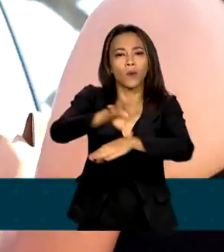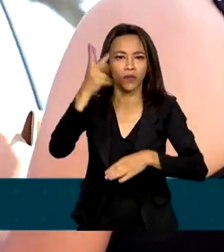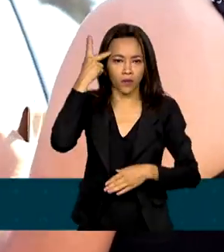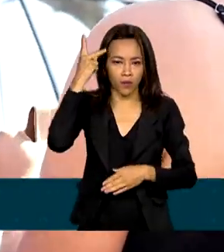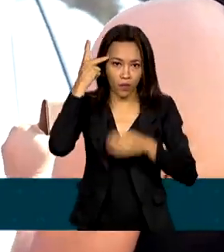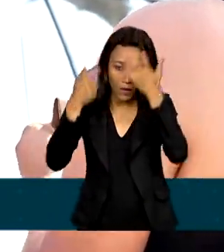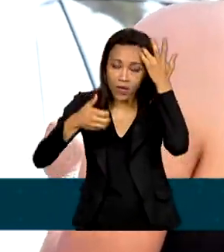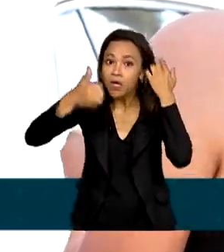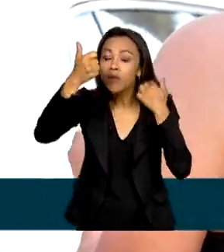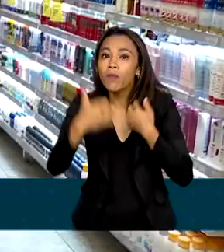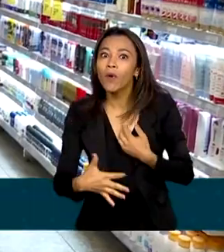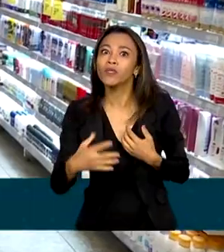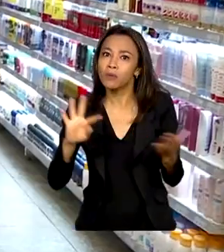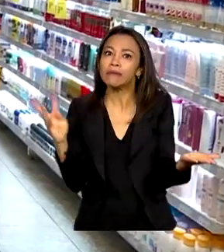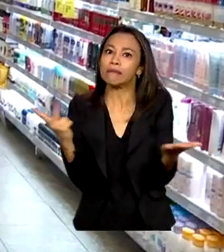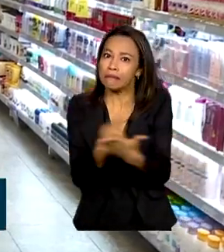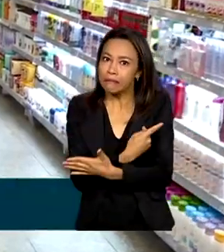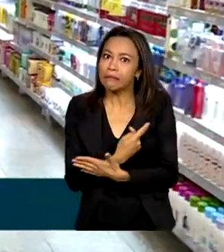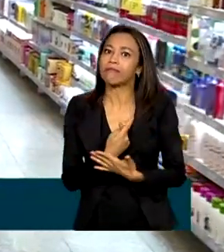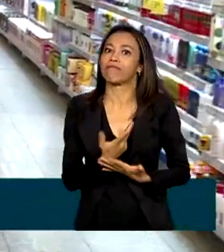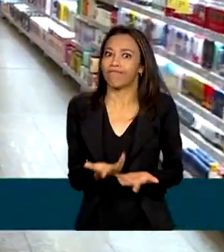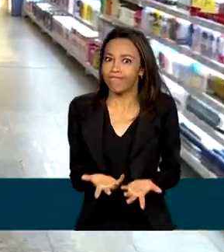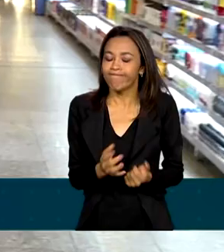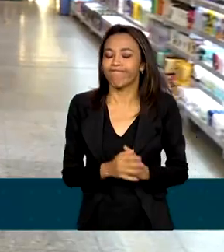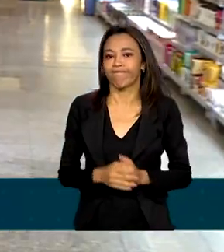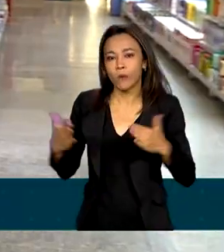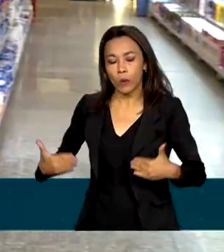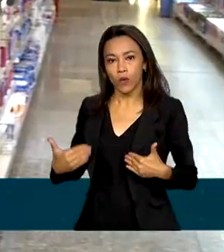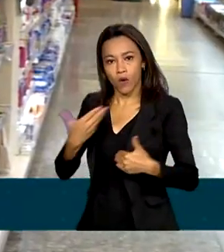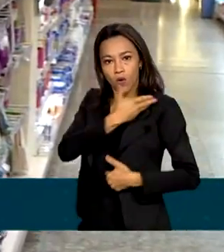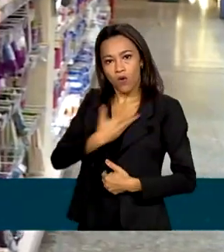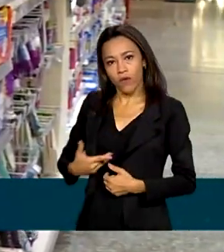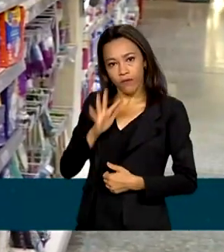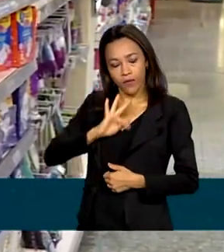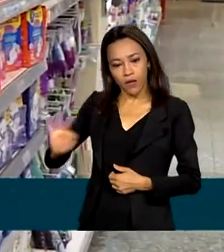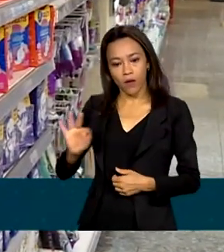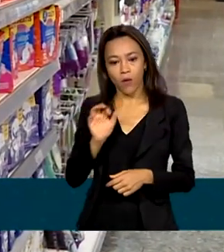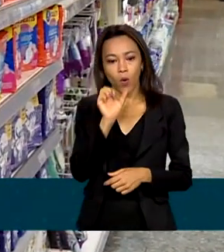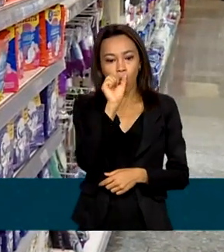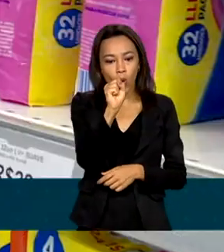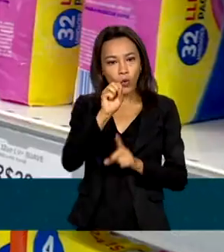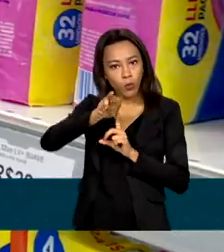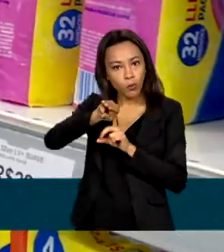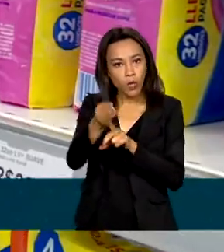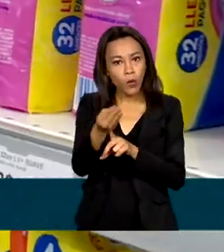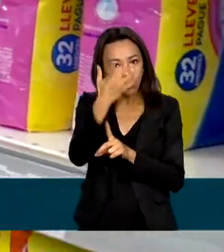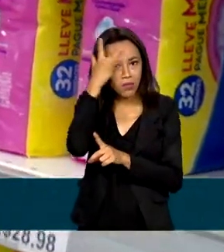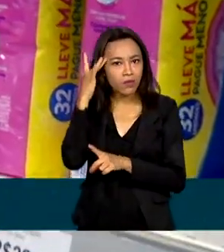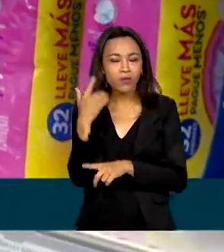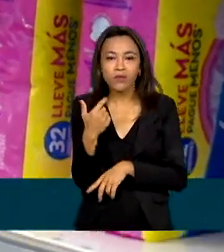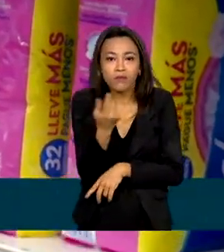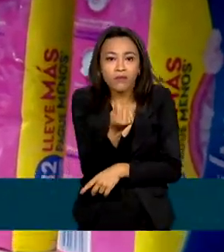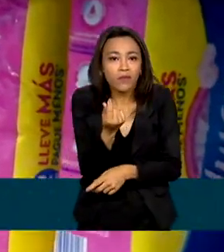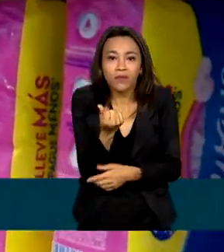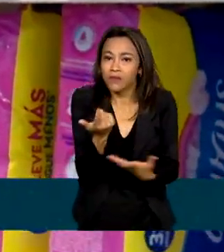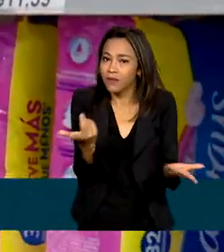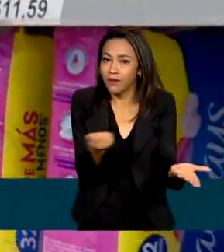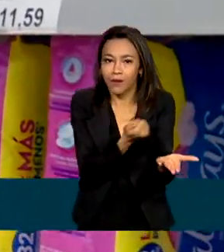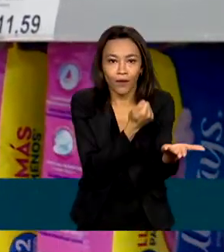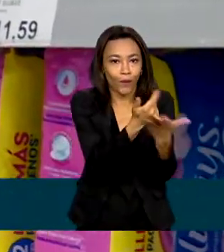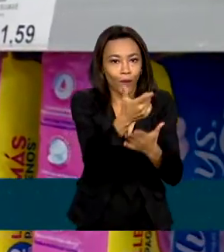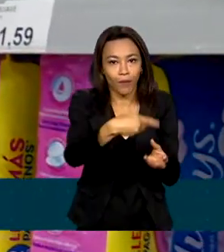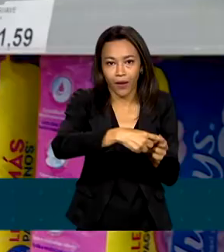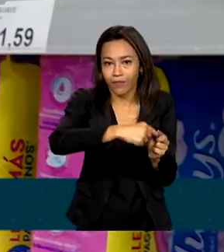a realidade de muitos. De acordo com o governo federal, 8 milhões de pessoas não têm condições de comprar